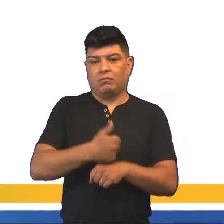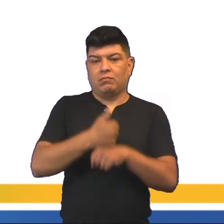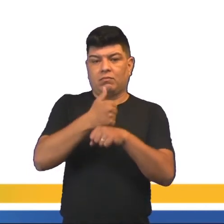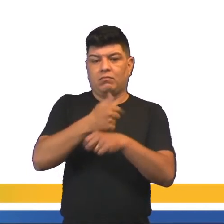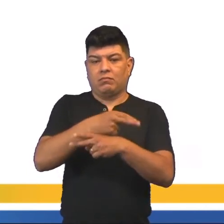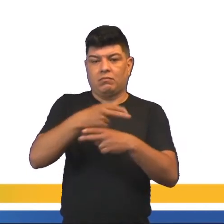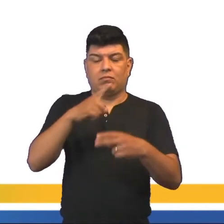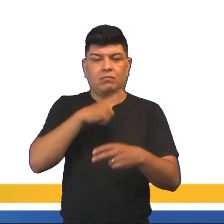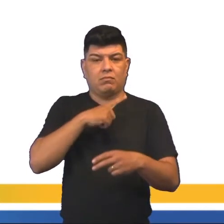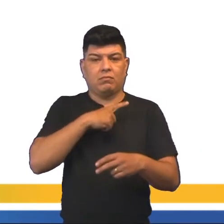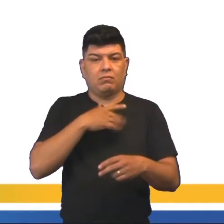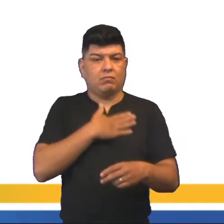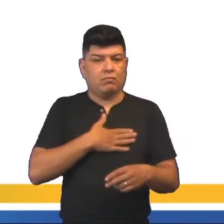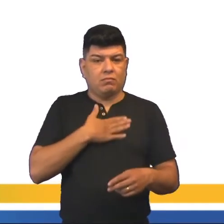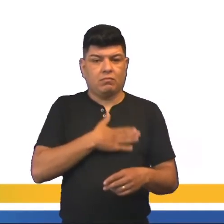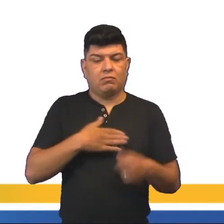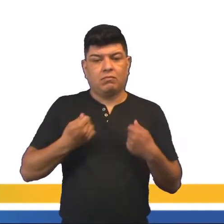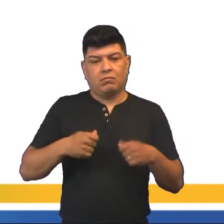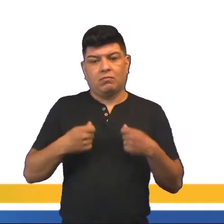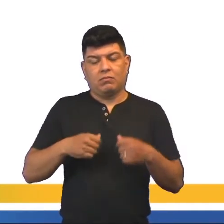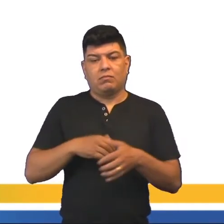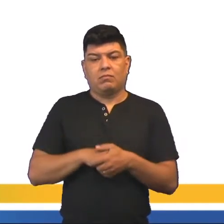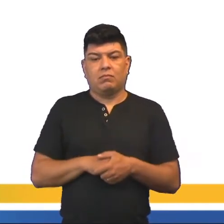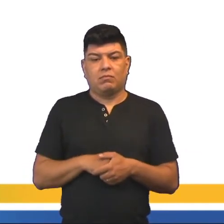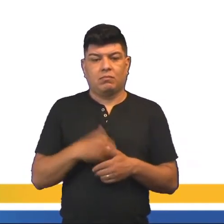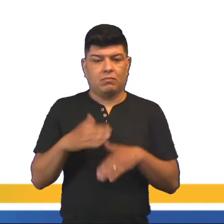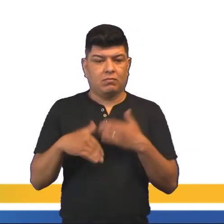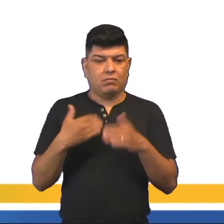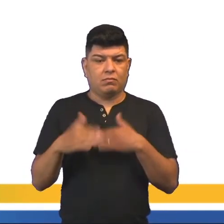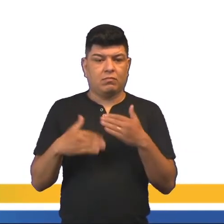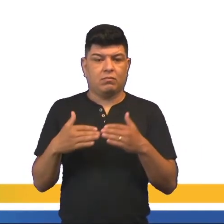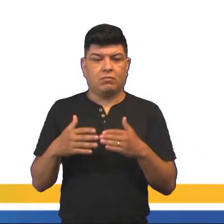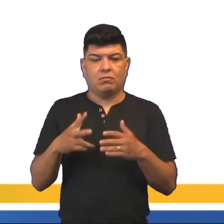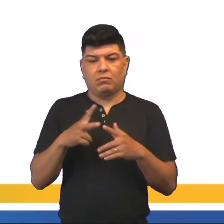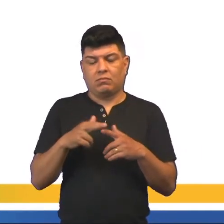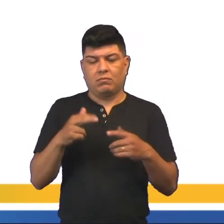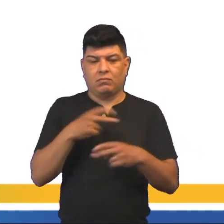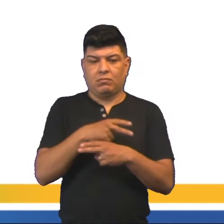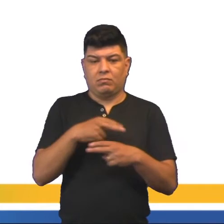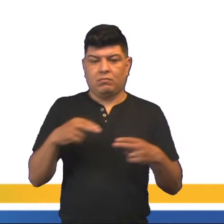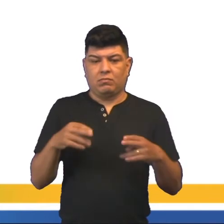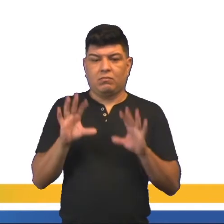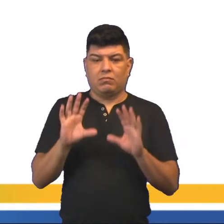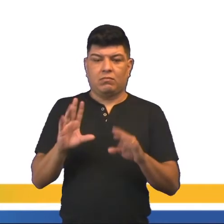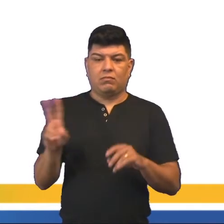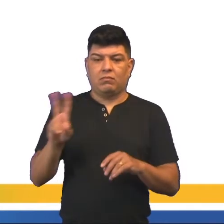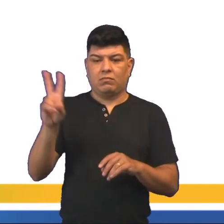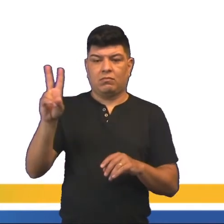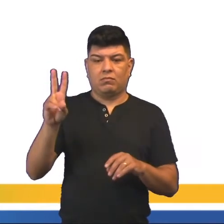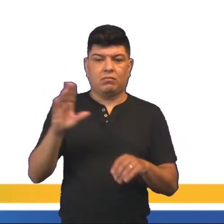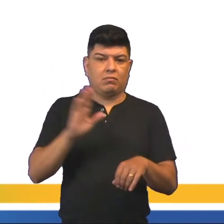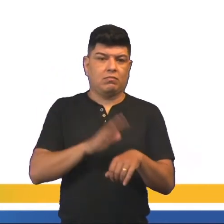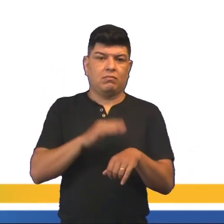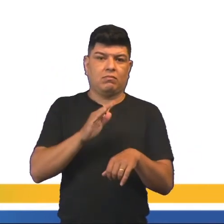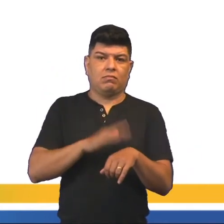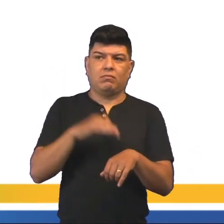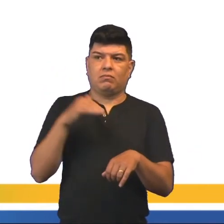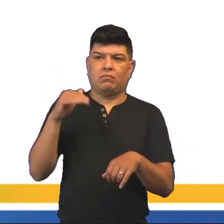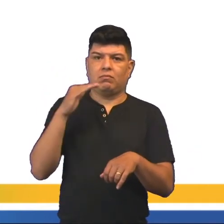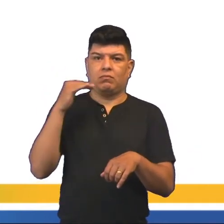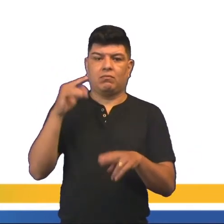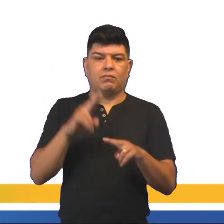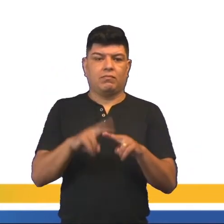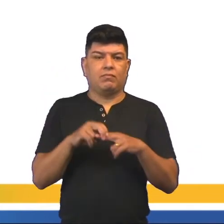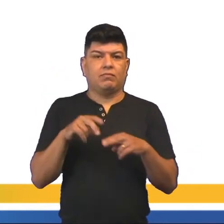que um objeto possui para satisfazer uma necessidade. No processo de feitismo da mercadoria, esse valor, ele é superestimado.